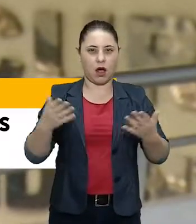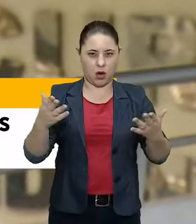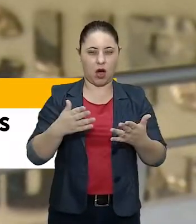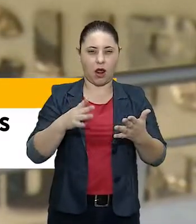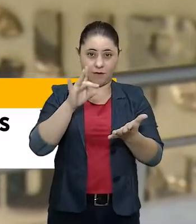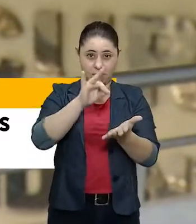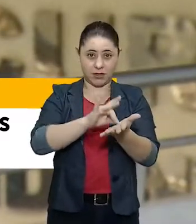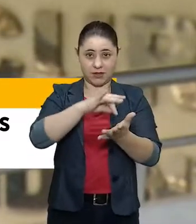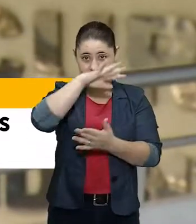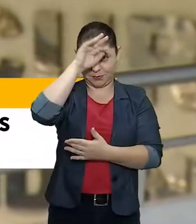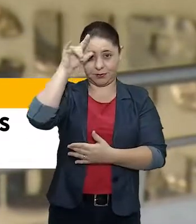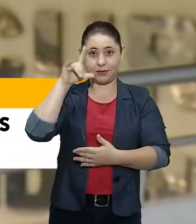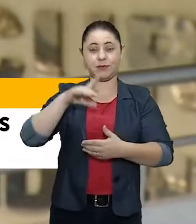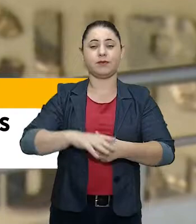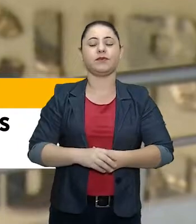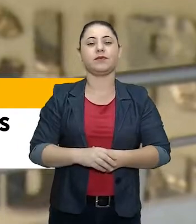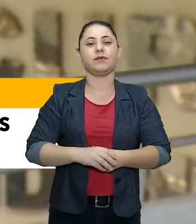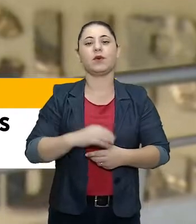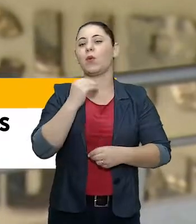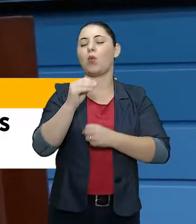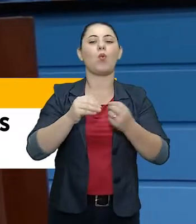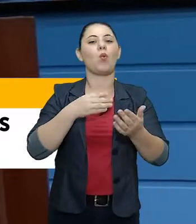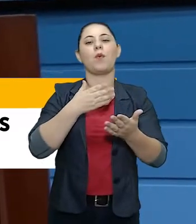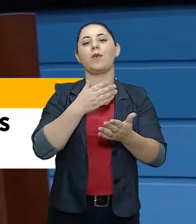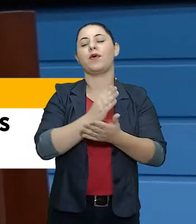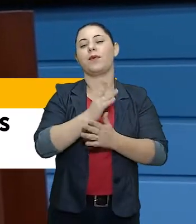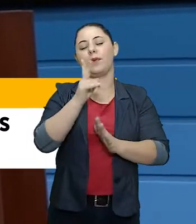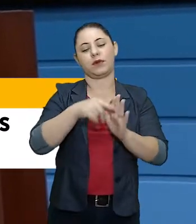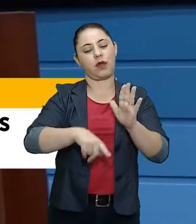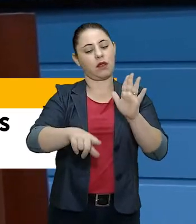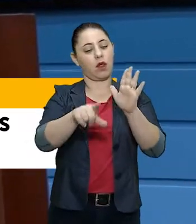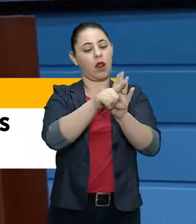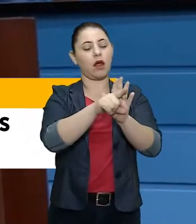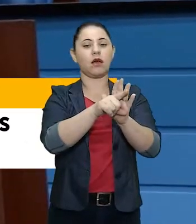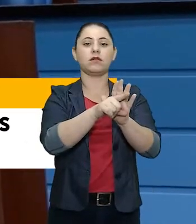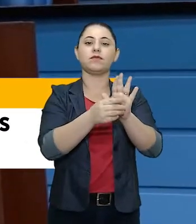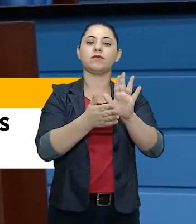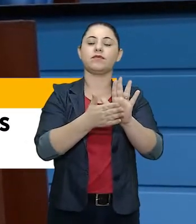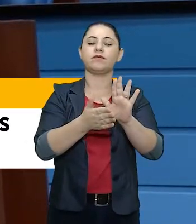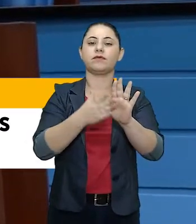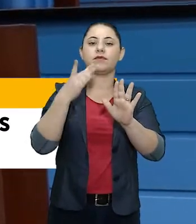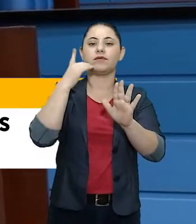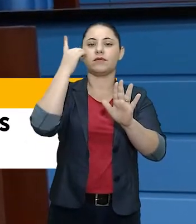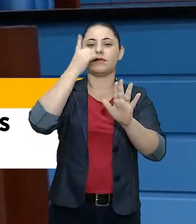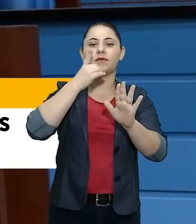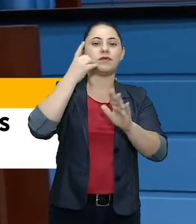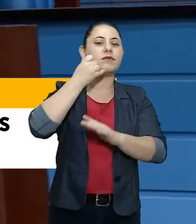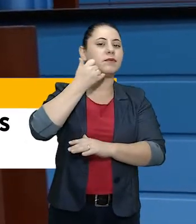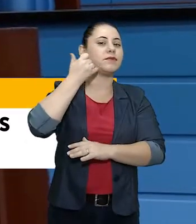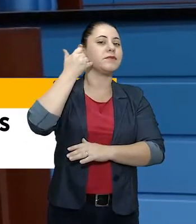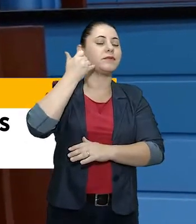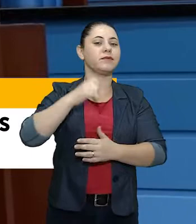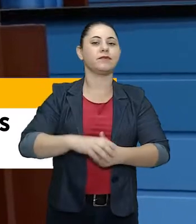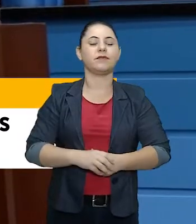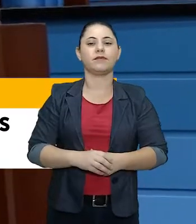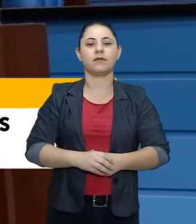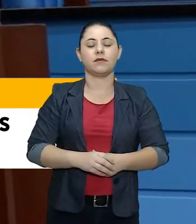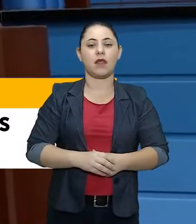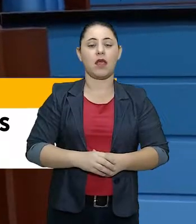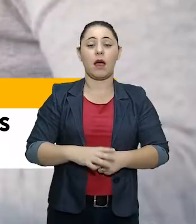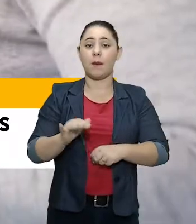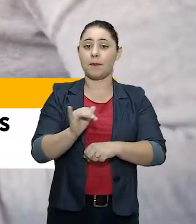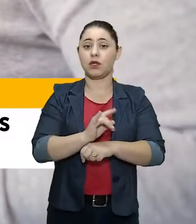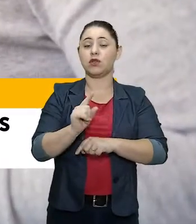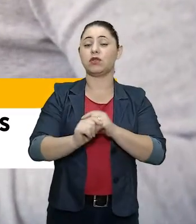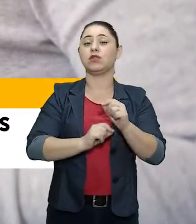passa a ser uma realidade em Mato Grosso do Sul com a aprovação do projeto de lei de autoria do deputado Jamilson Nami.